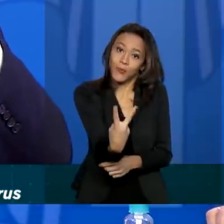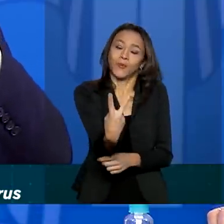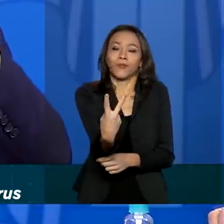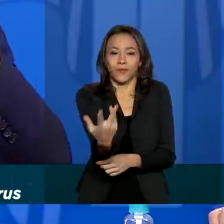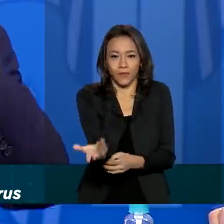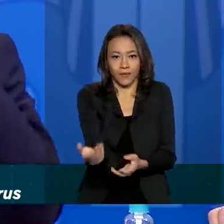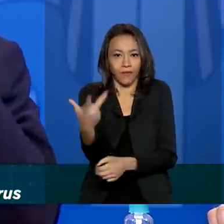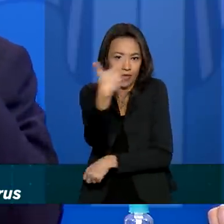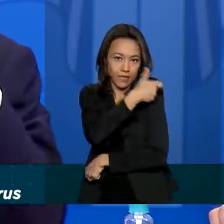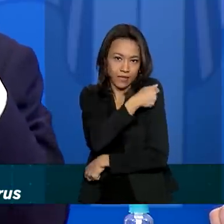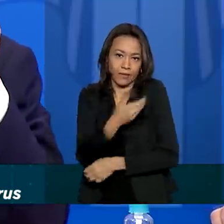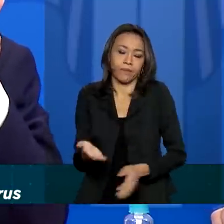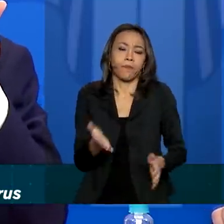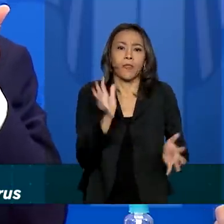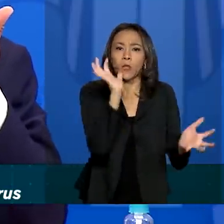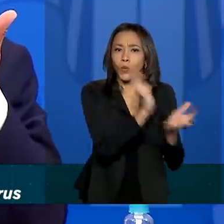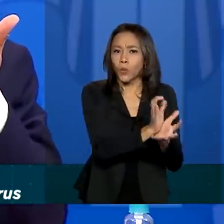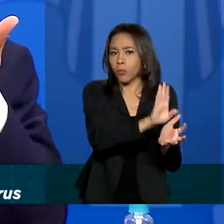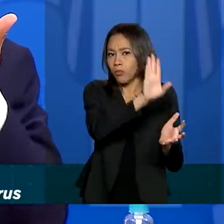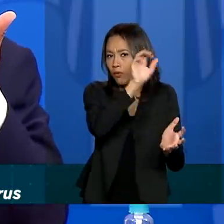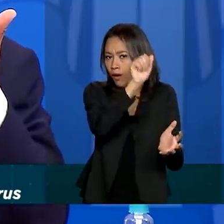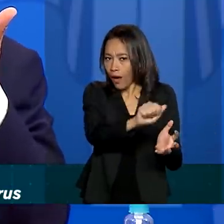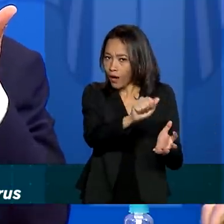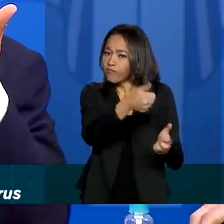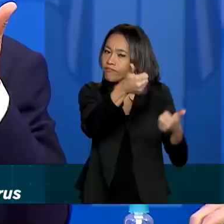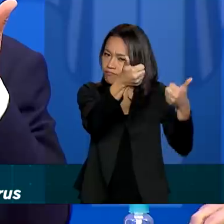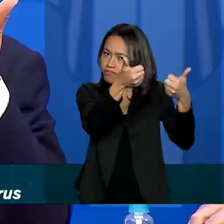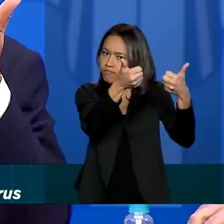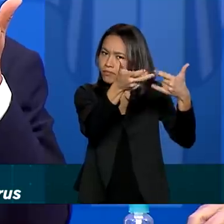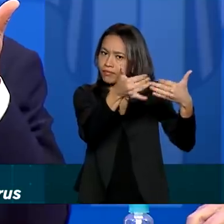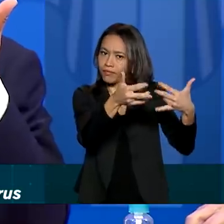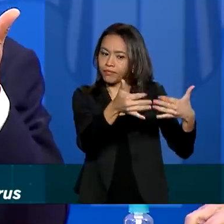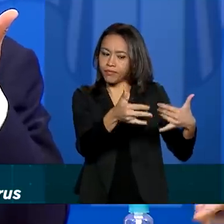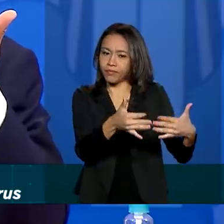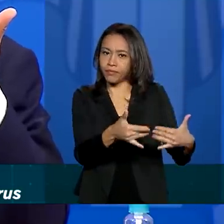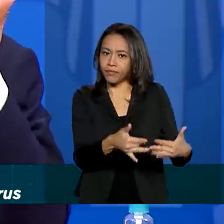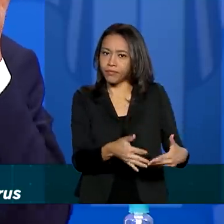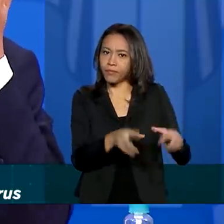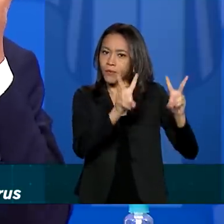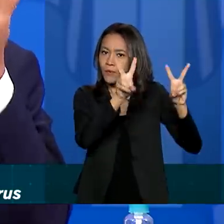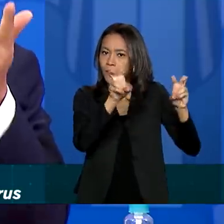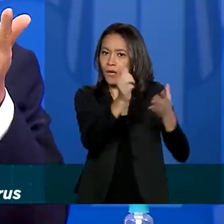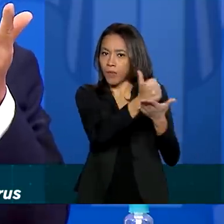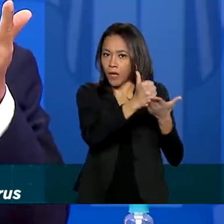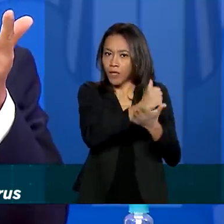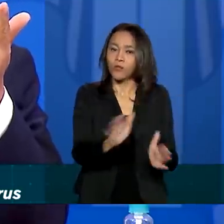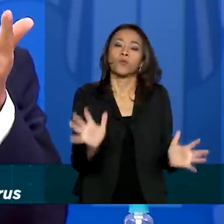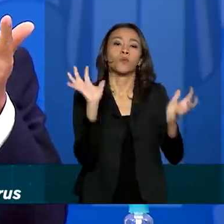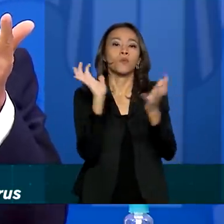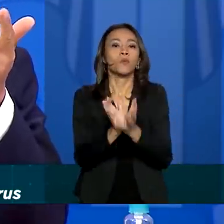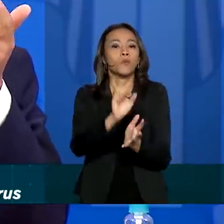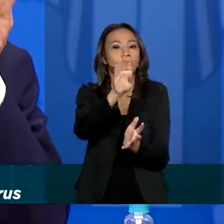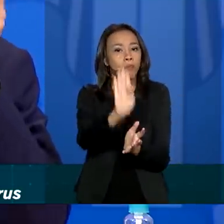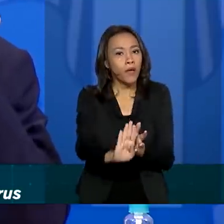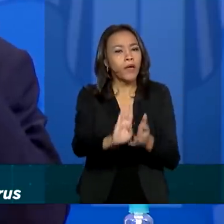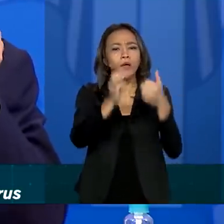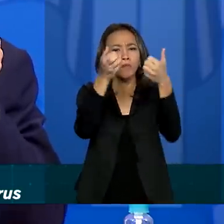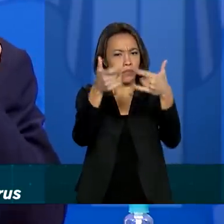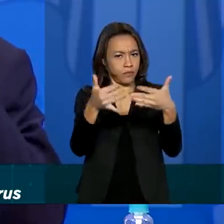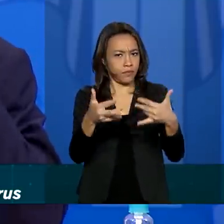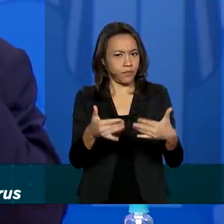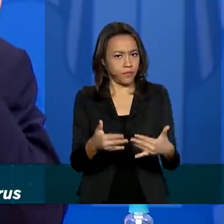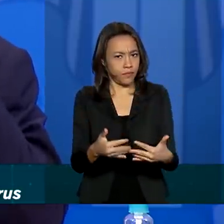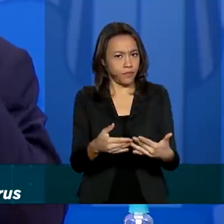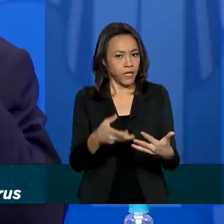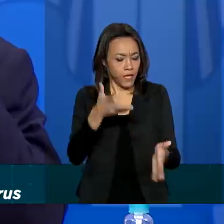A, que é a parte do medicamento, falamos do item B, que é a parte dos testes diagnósticos, e do